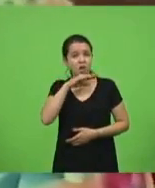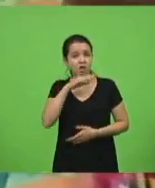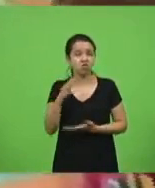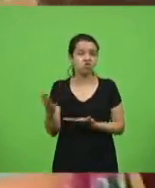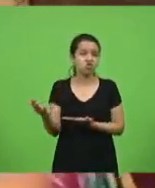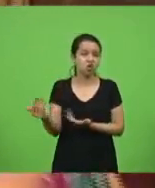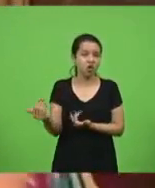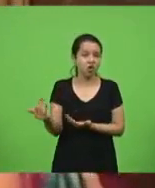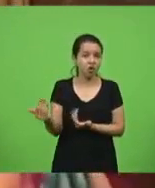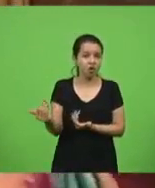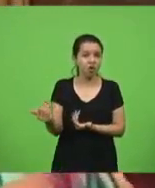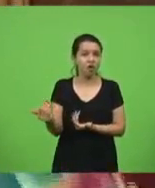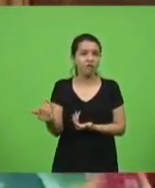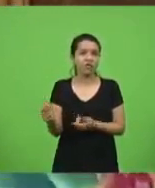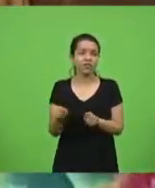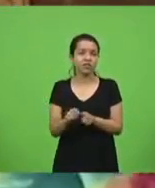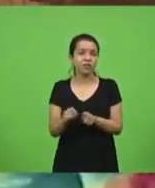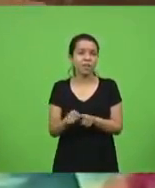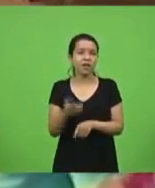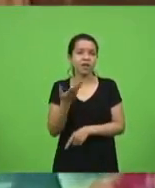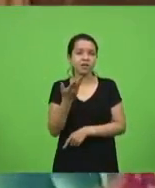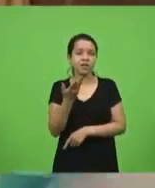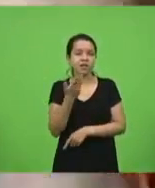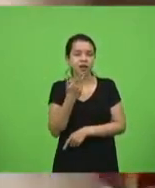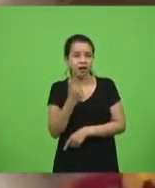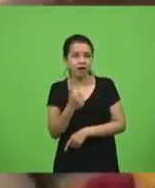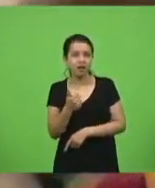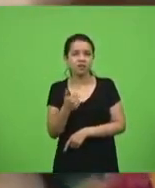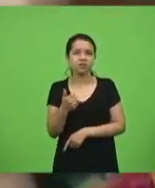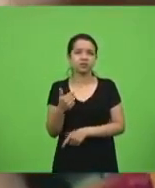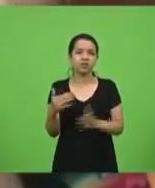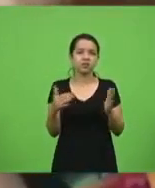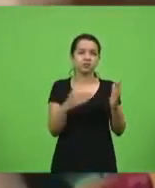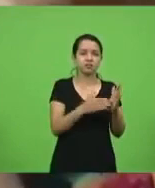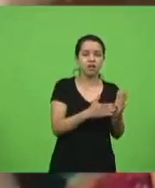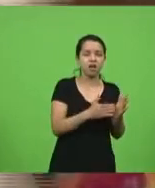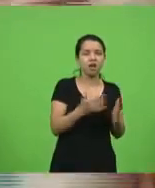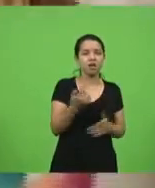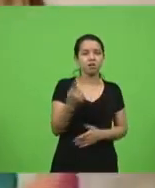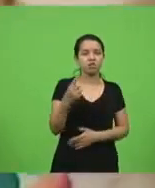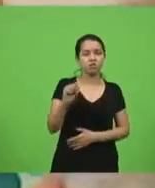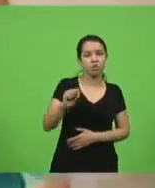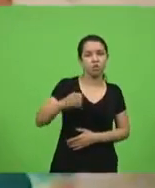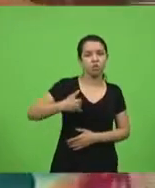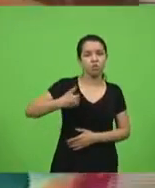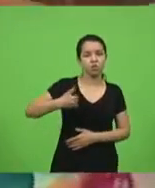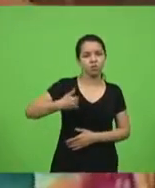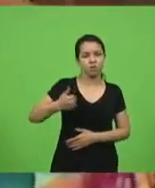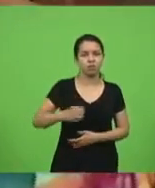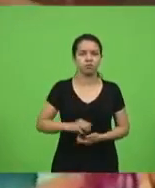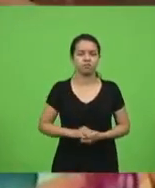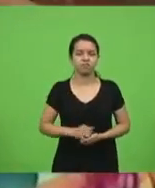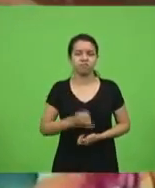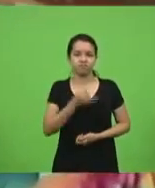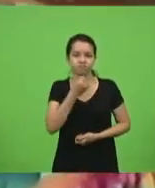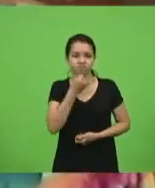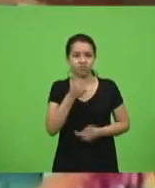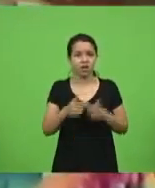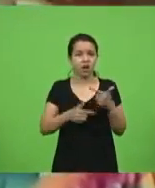da criança aos 18 anos, muito triste. O trabalho é remoto,